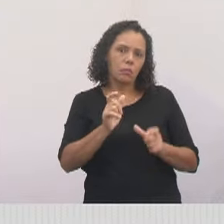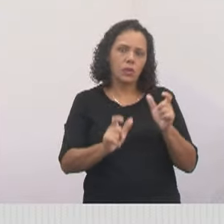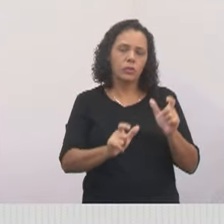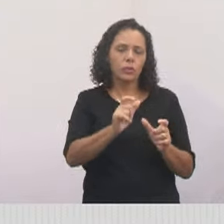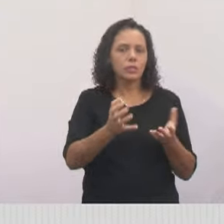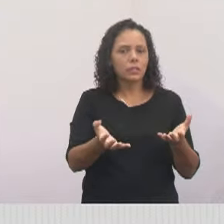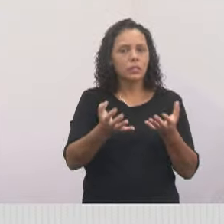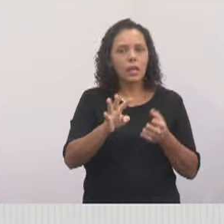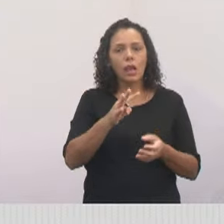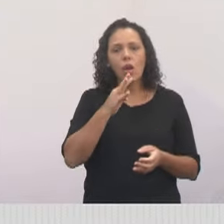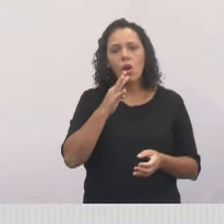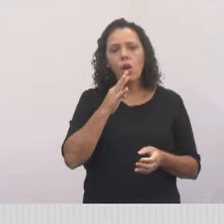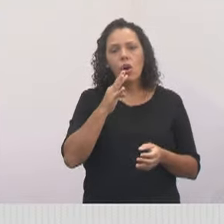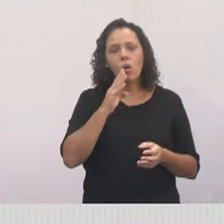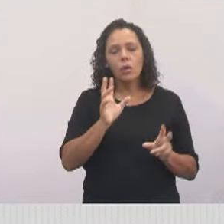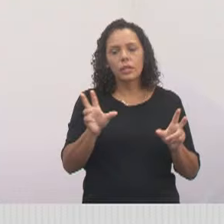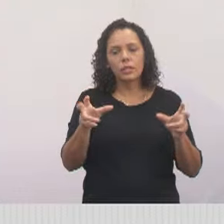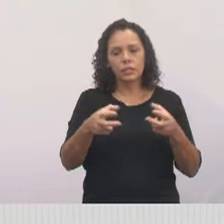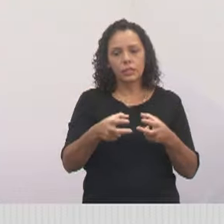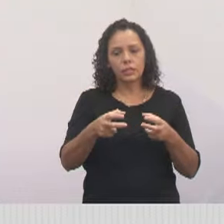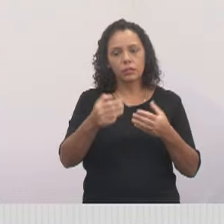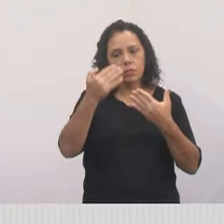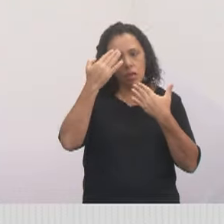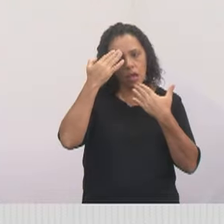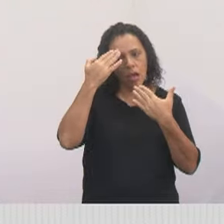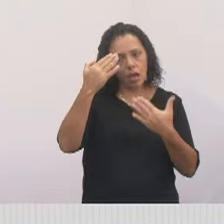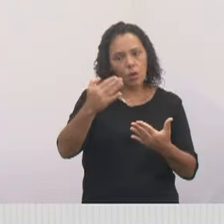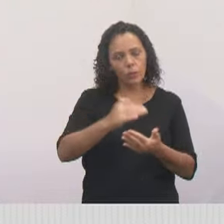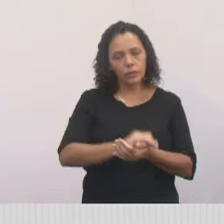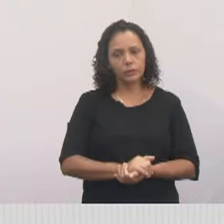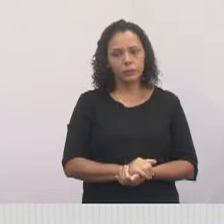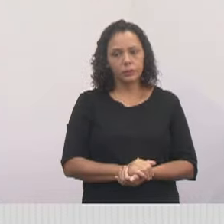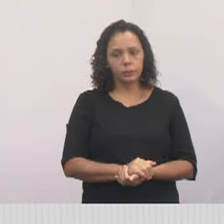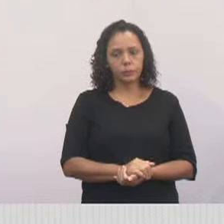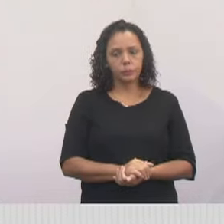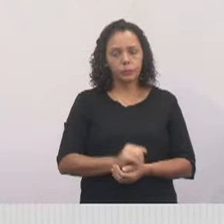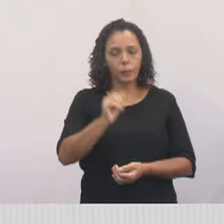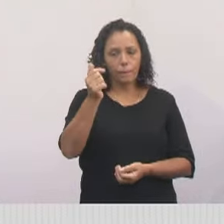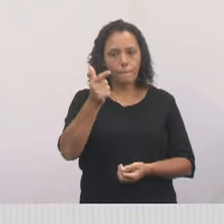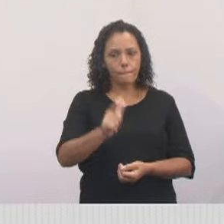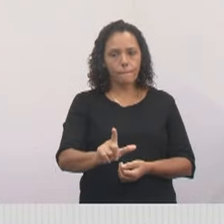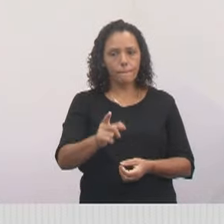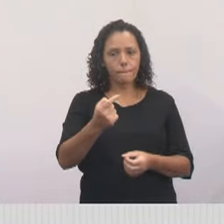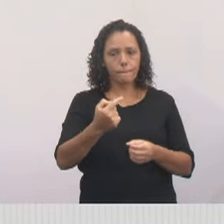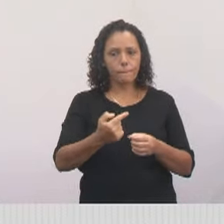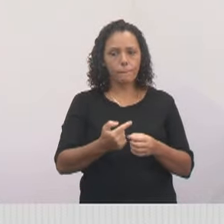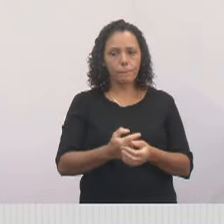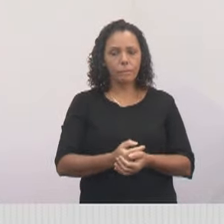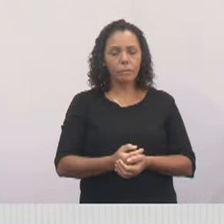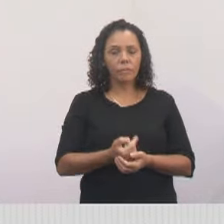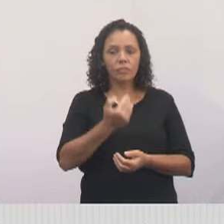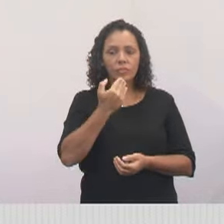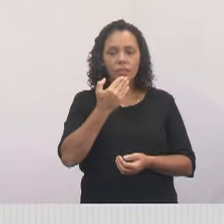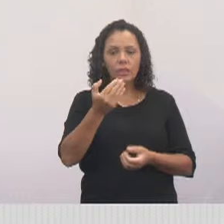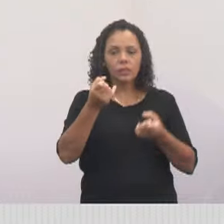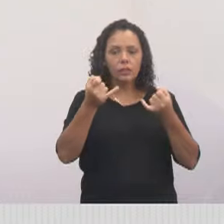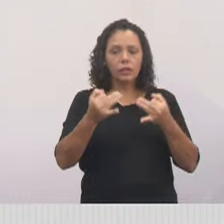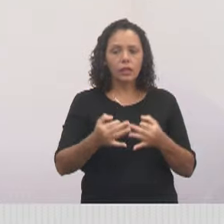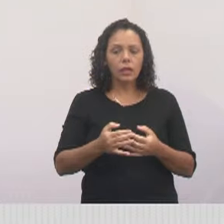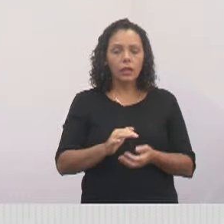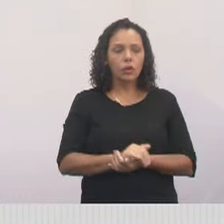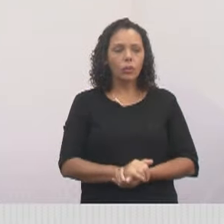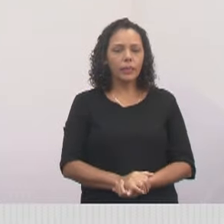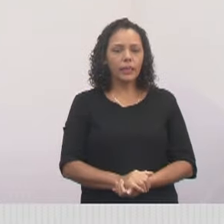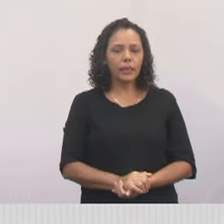para visitar a Câmara Municipal da nossa cidade. Obrigada. No próximo slide, falar um pouquinho de uma live que nós vamos